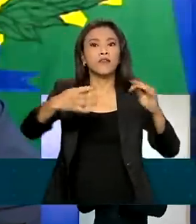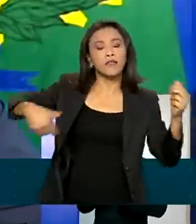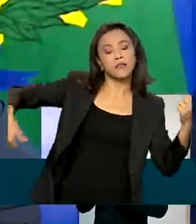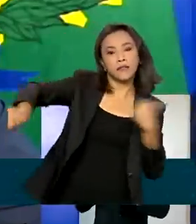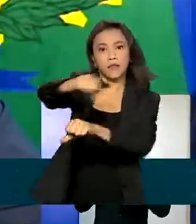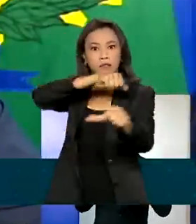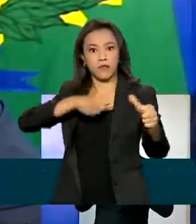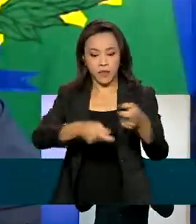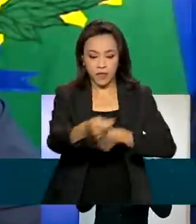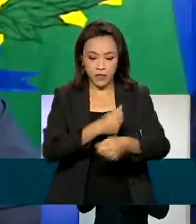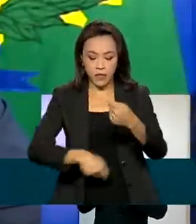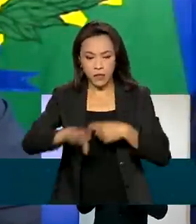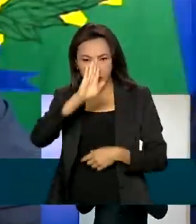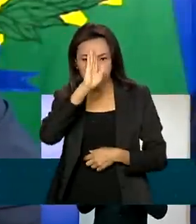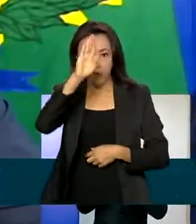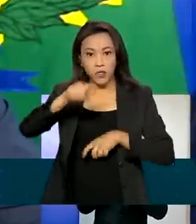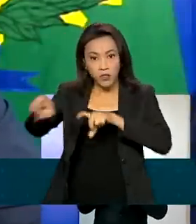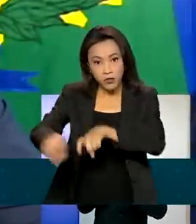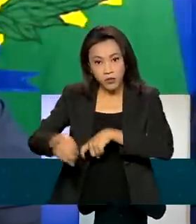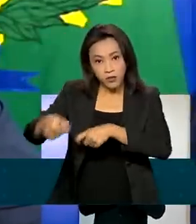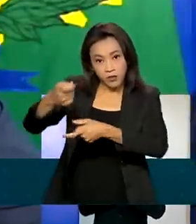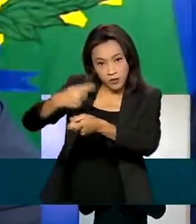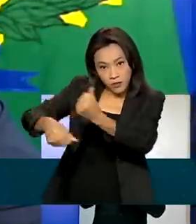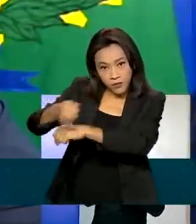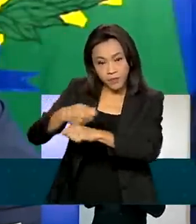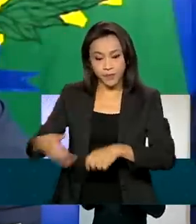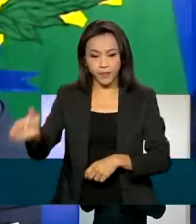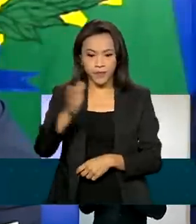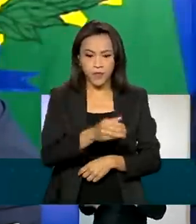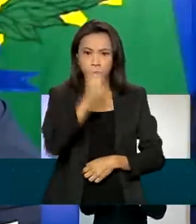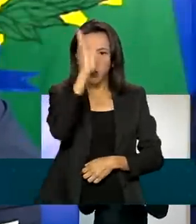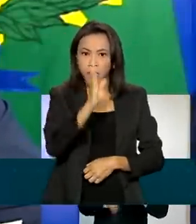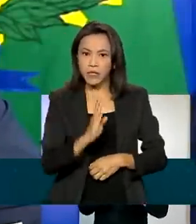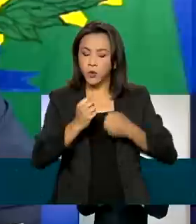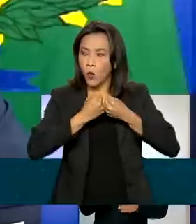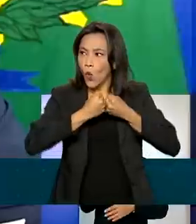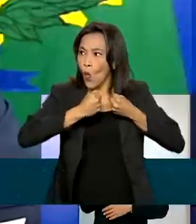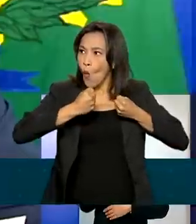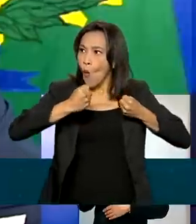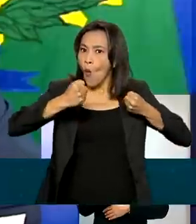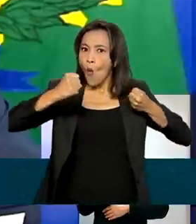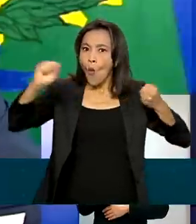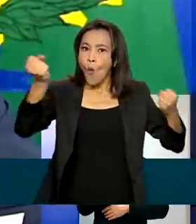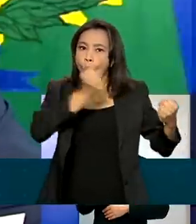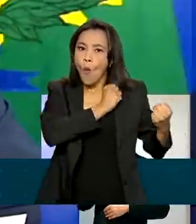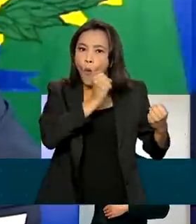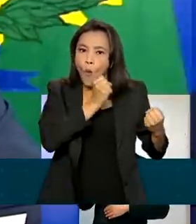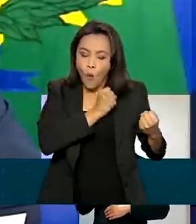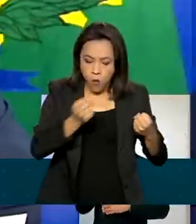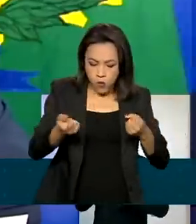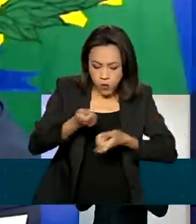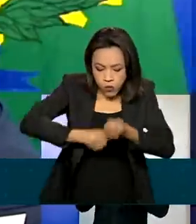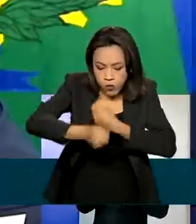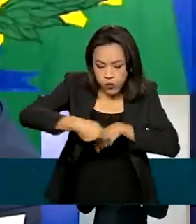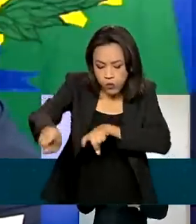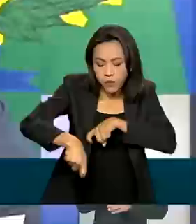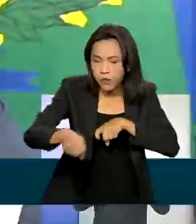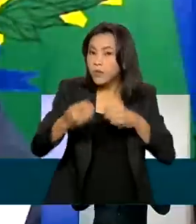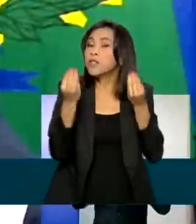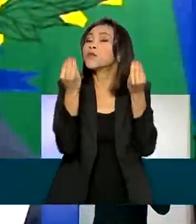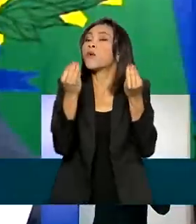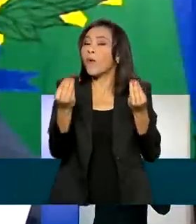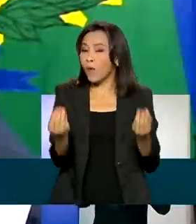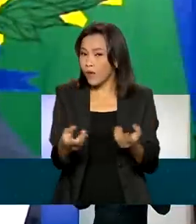principalmente o agronegócio brasileiro. O Brasil já é um gigante no agronegócio. Imagina agora como ficará com o 5G.